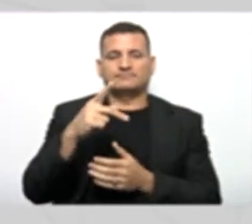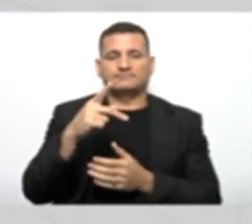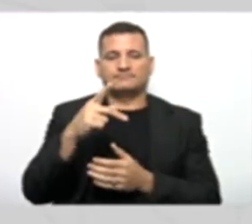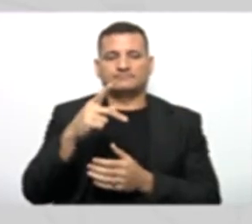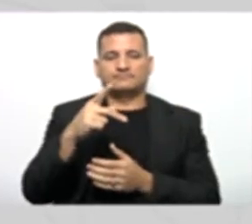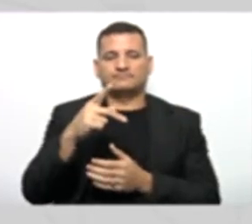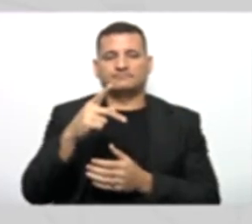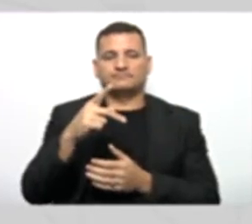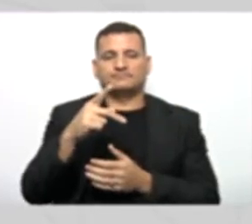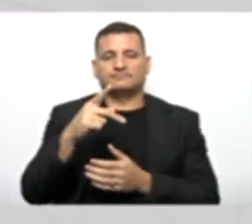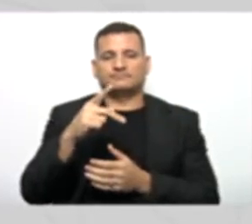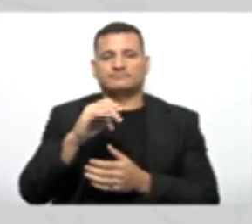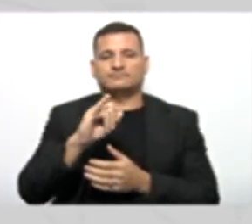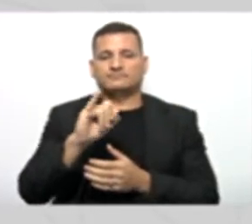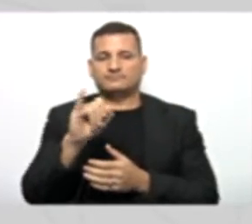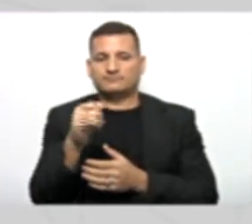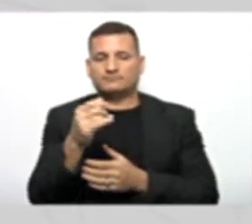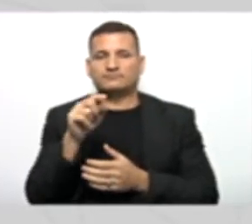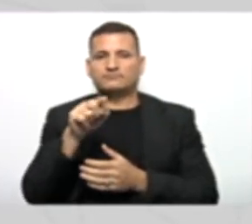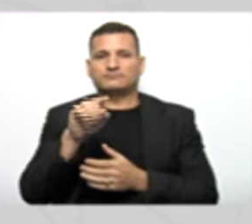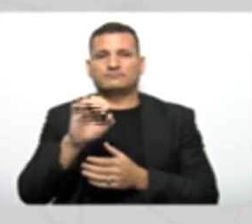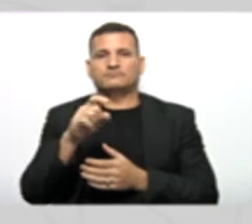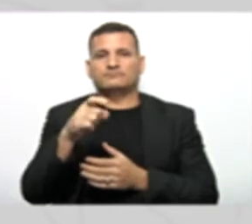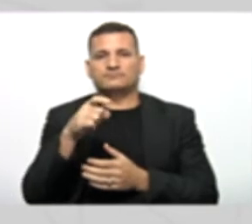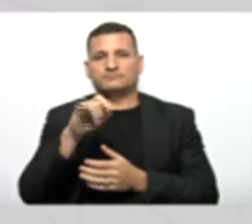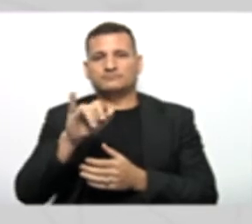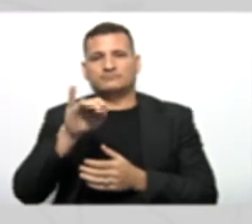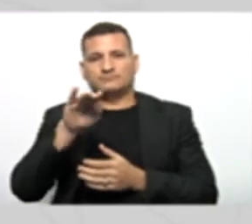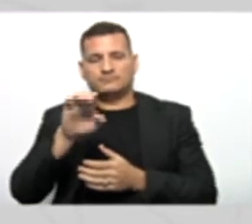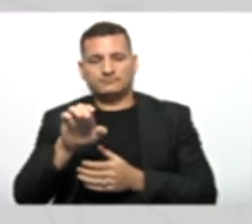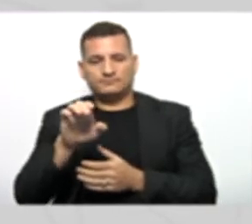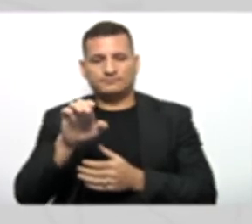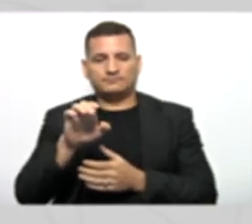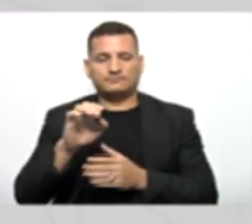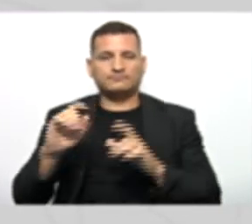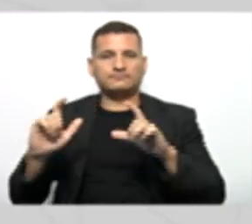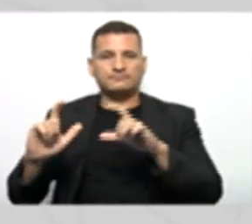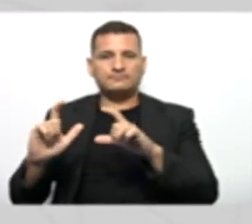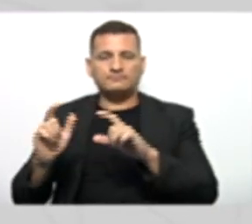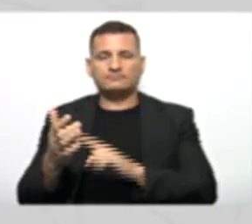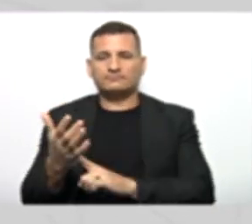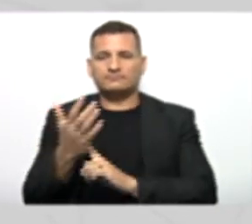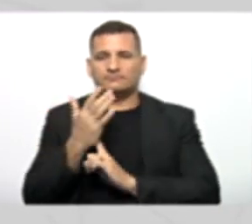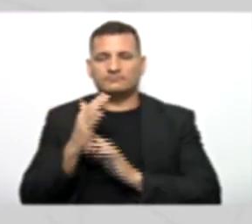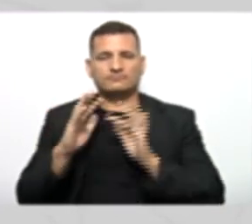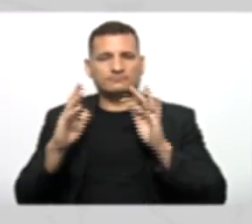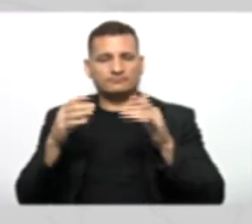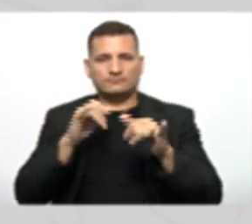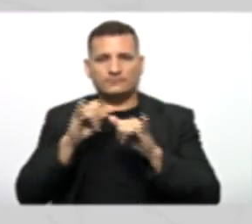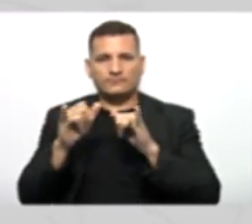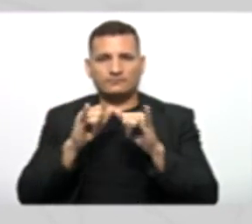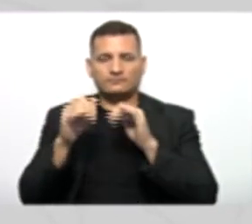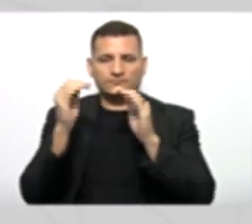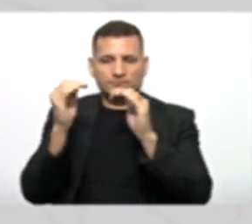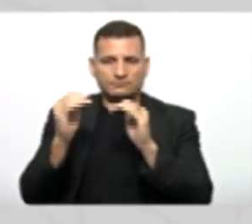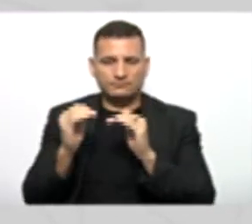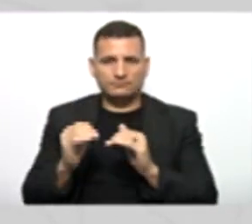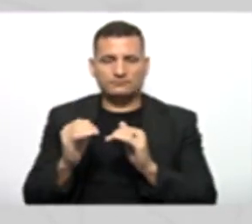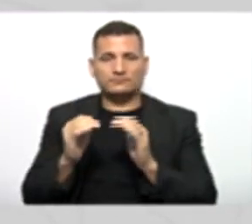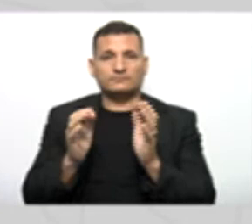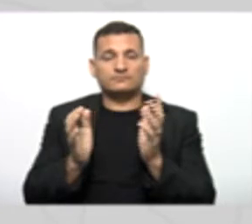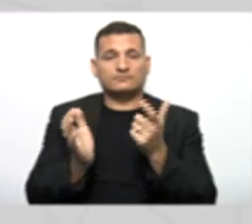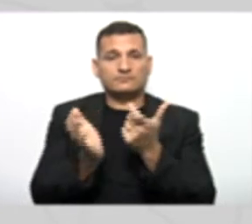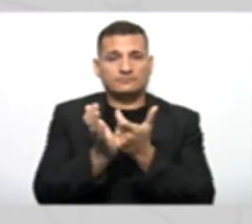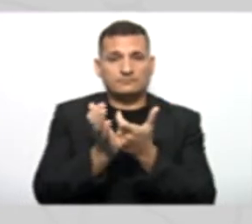Exib Feito isso Você vai chamar o método exib Que vai mostrar Todas essas informações Da classe pessoa